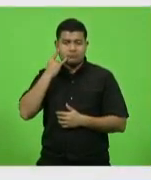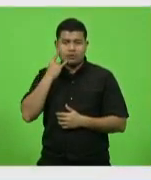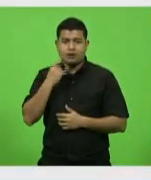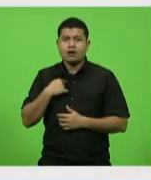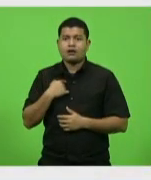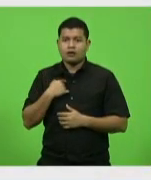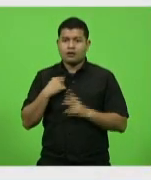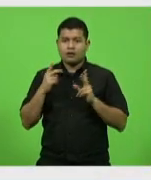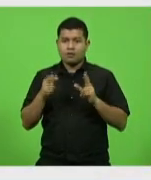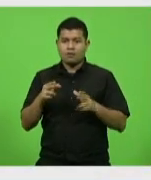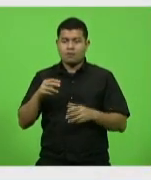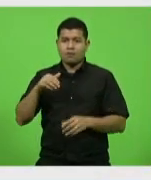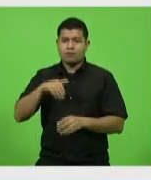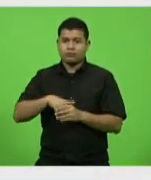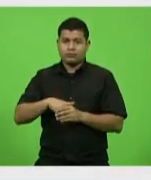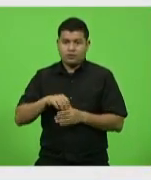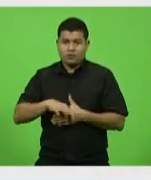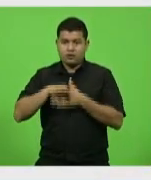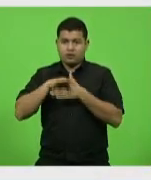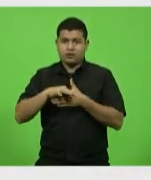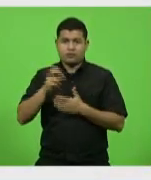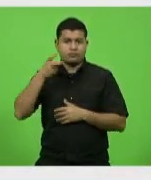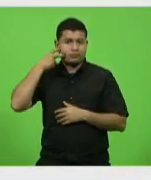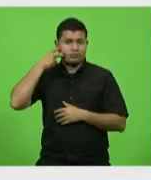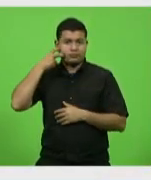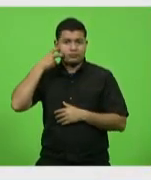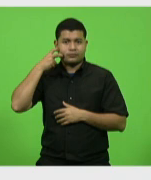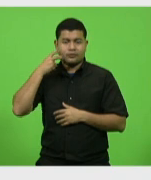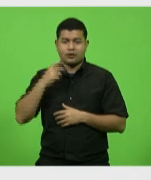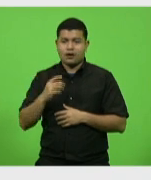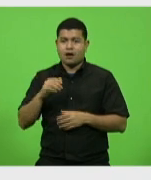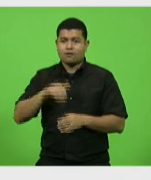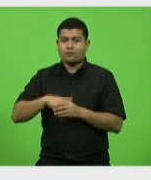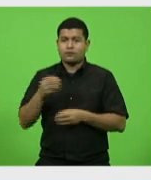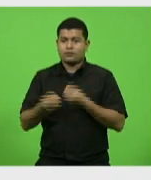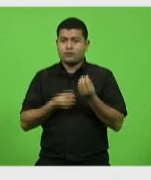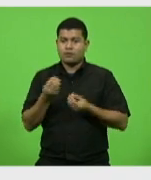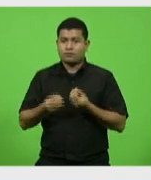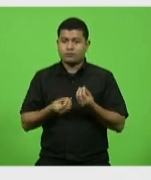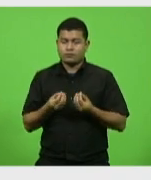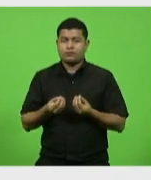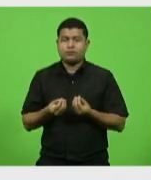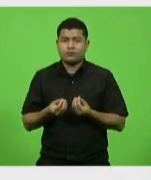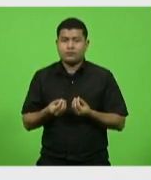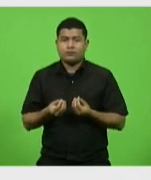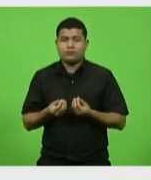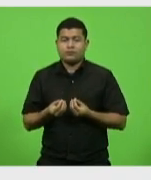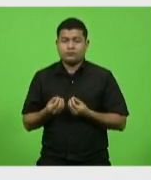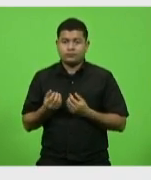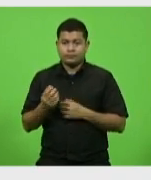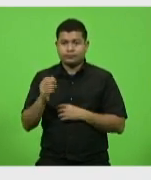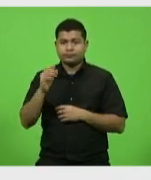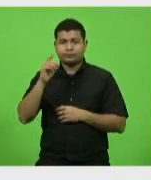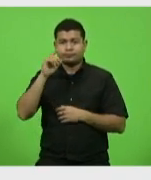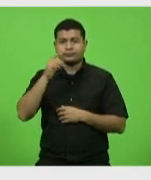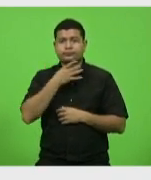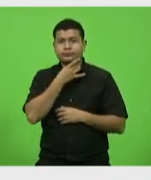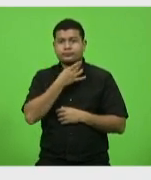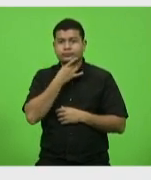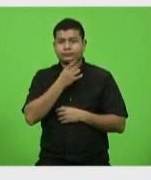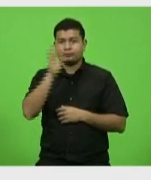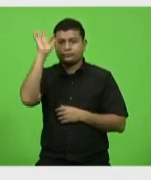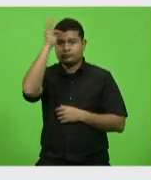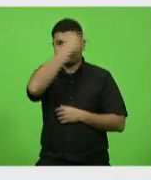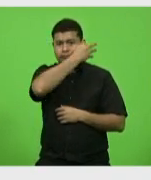Luiz Fernando Vampiro. Vota no deputado Valdir Cobalquini, no deputado Fabiano da Luz, no